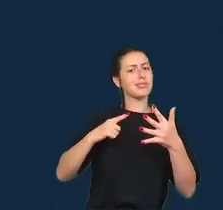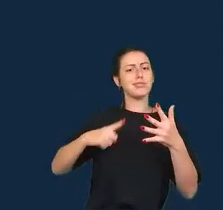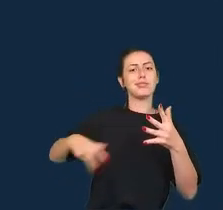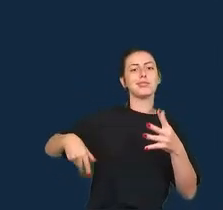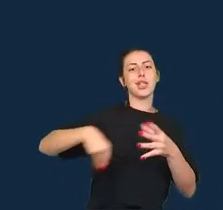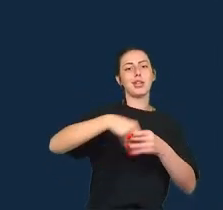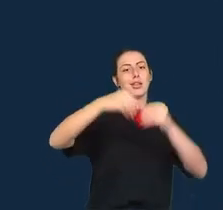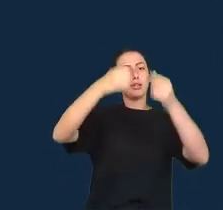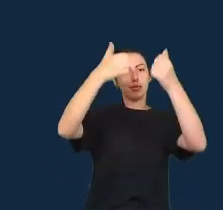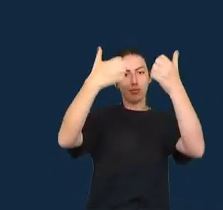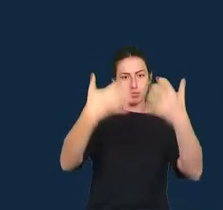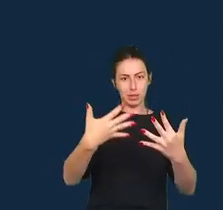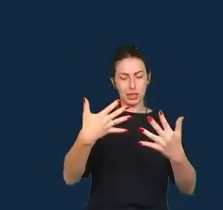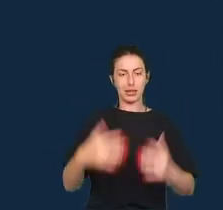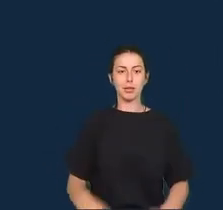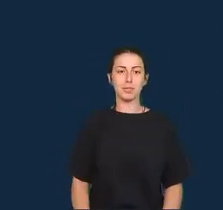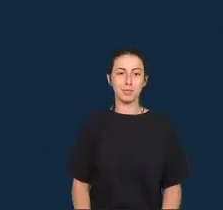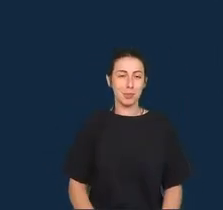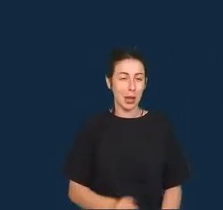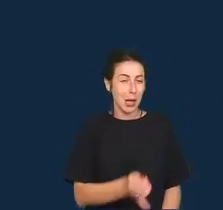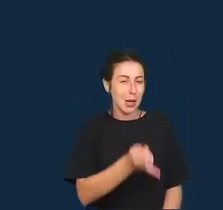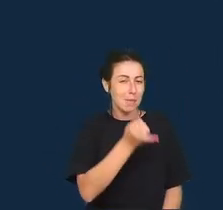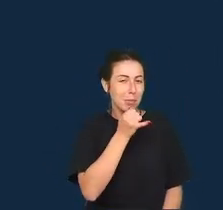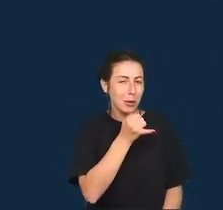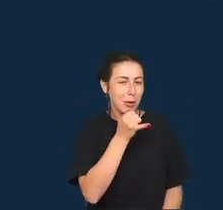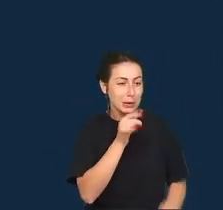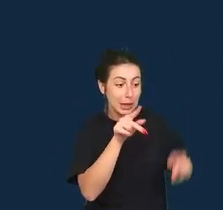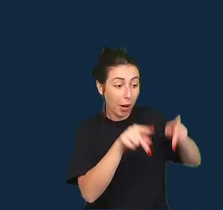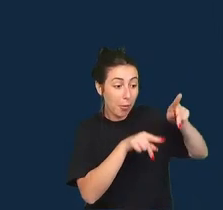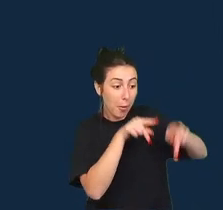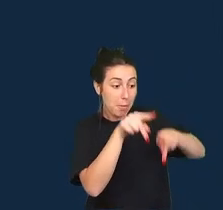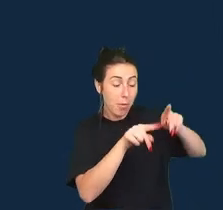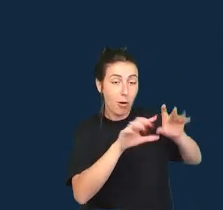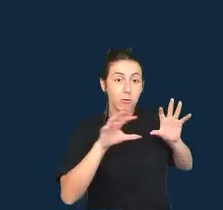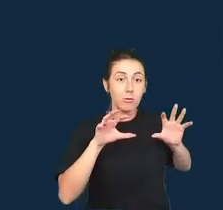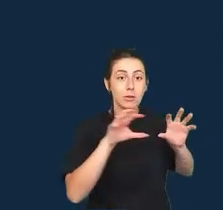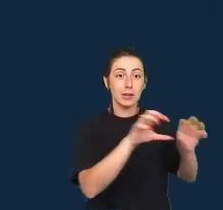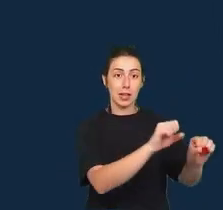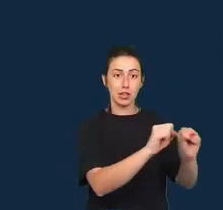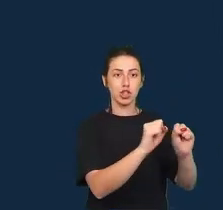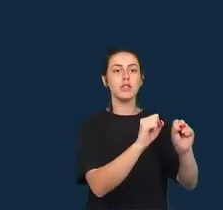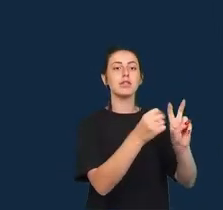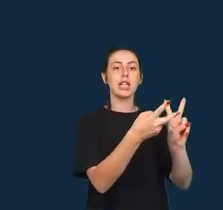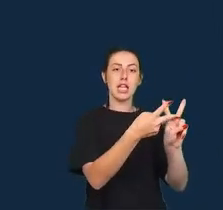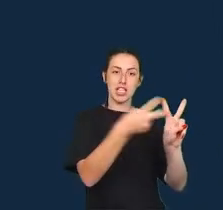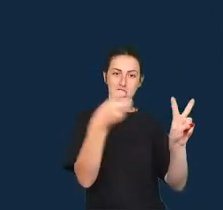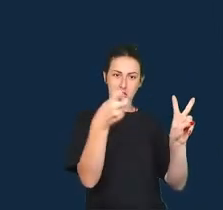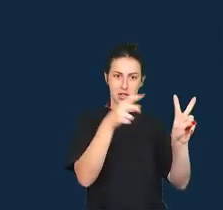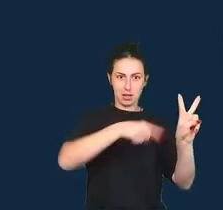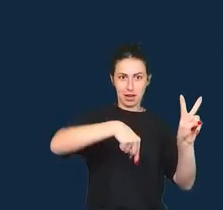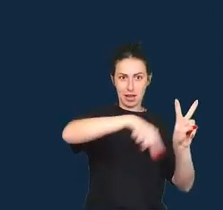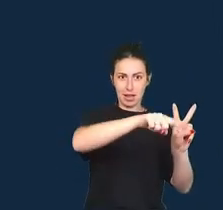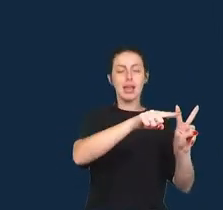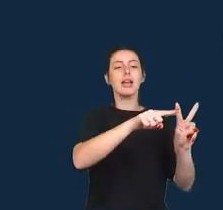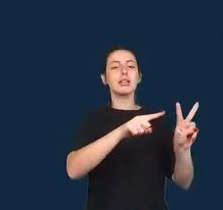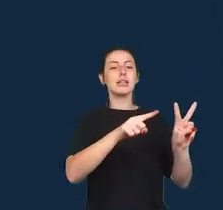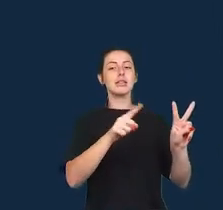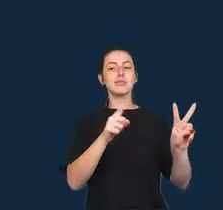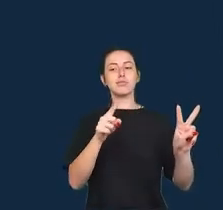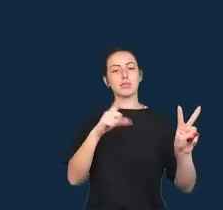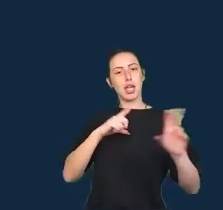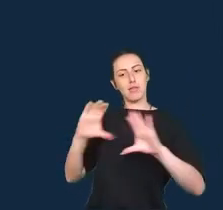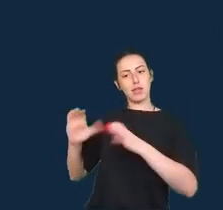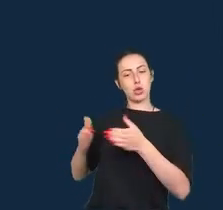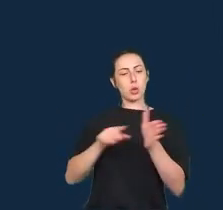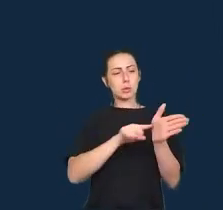tomando o exemplo de povos nativos, povos indígenas, eles discutem como a coleta de dados sobre esses grupos sempre